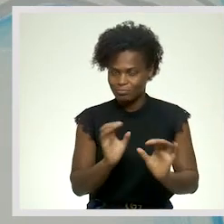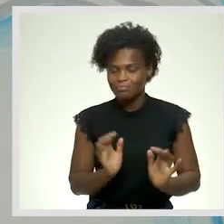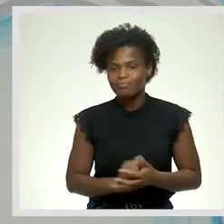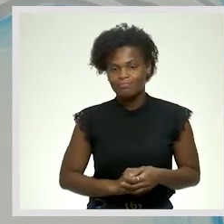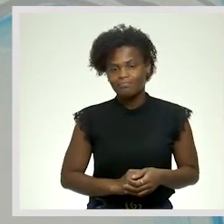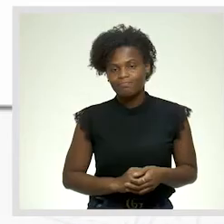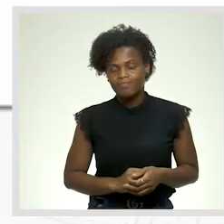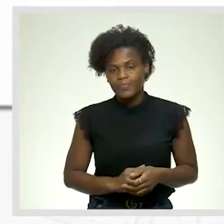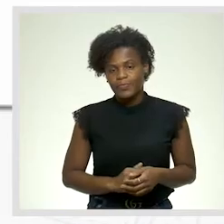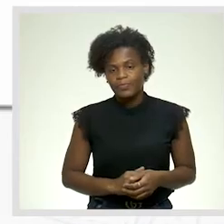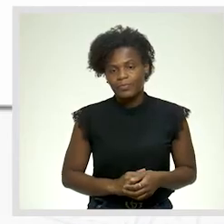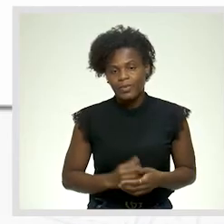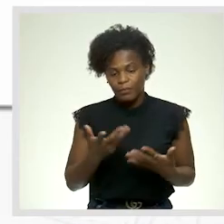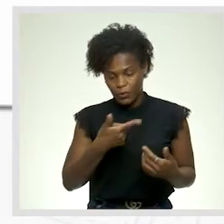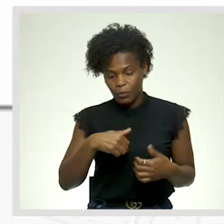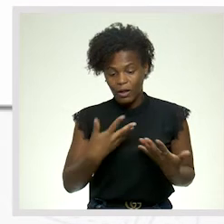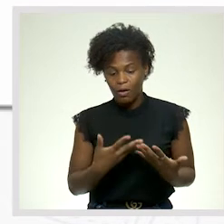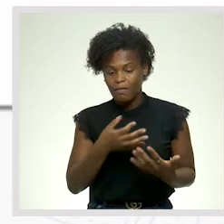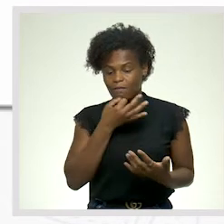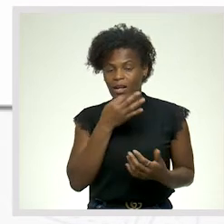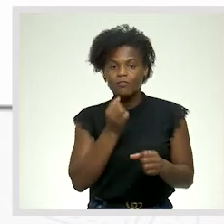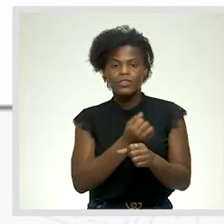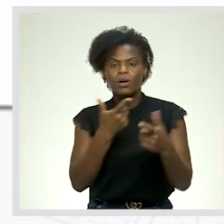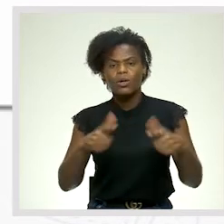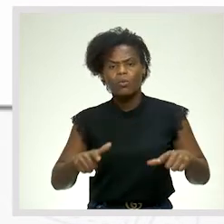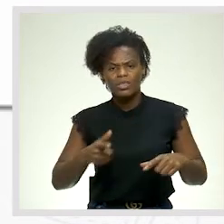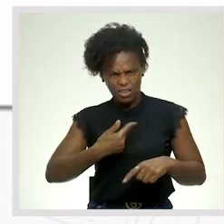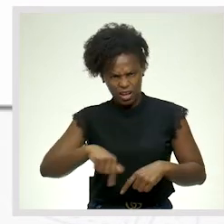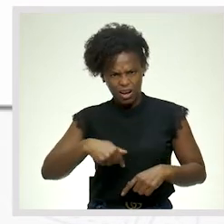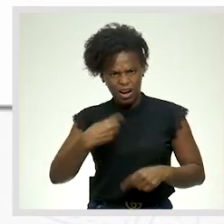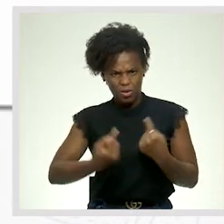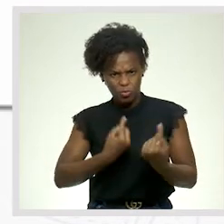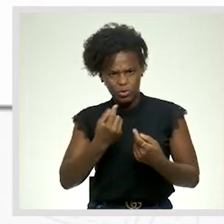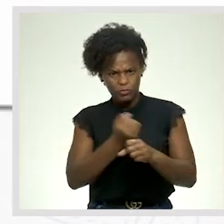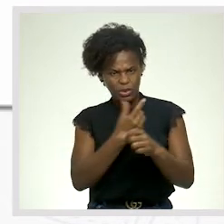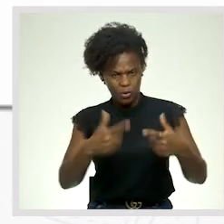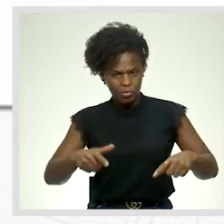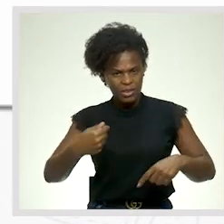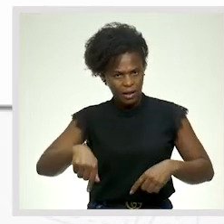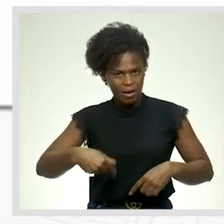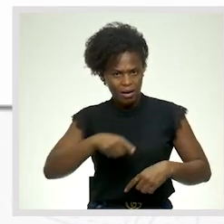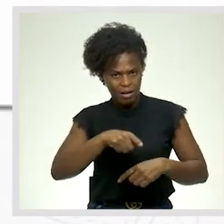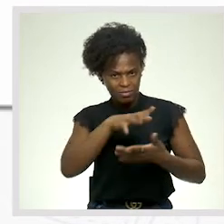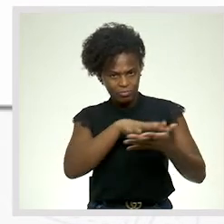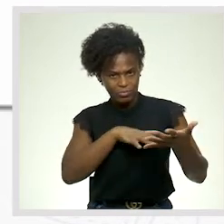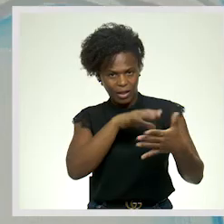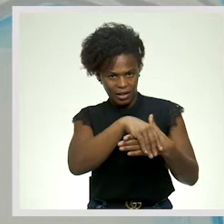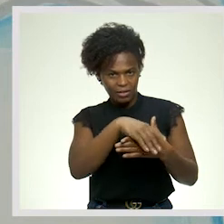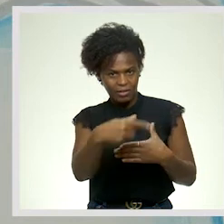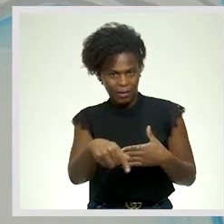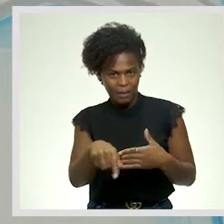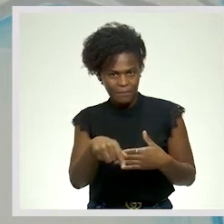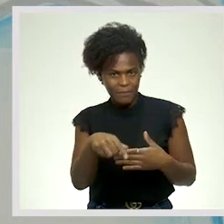Vamos agora falar das funções de linguagem. Será que nós temos alguma função de linguagem Na carta